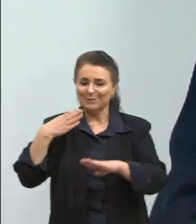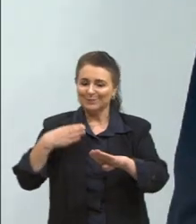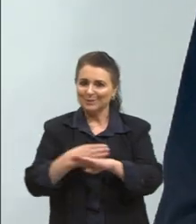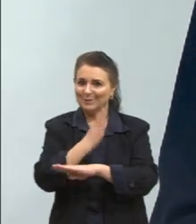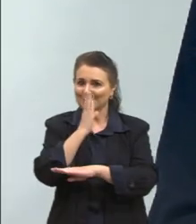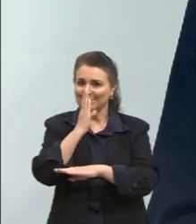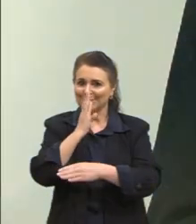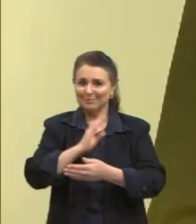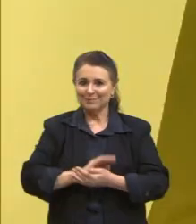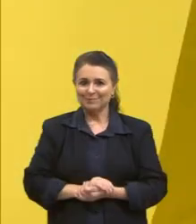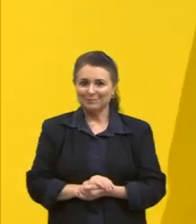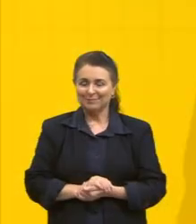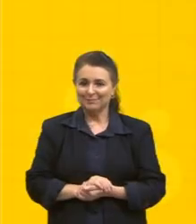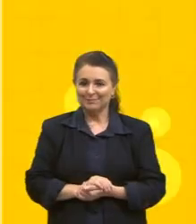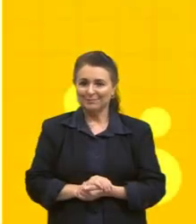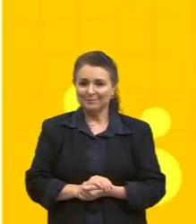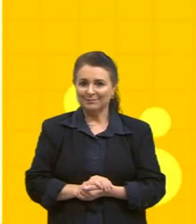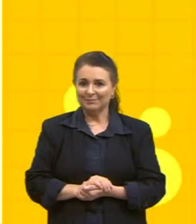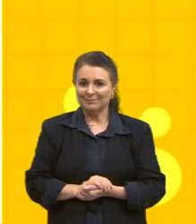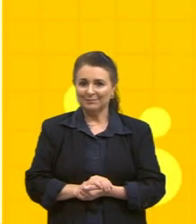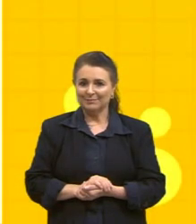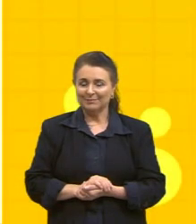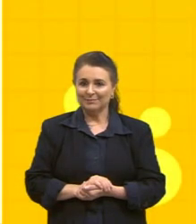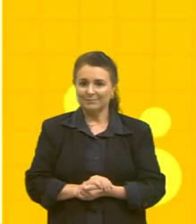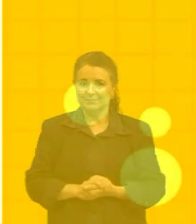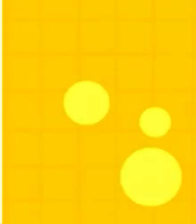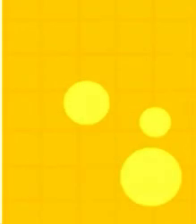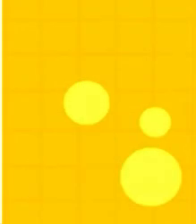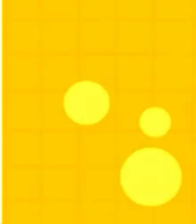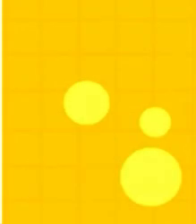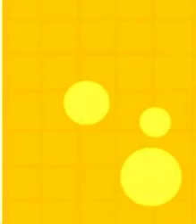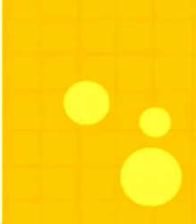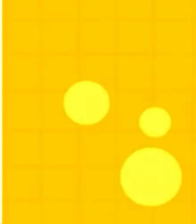Tchau, tchau!